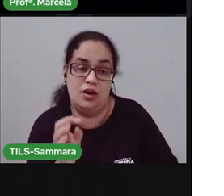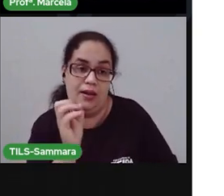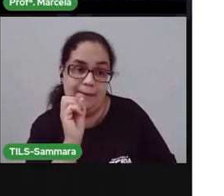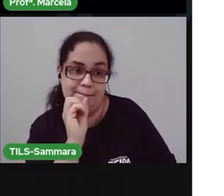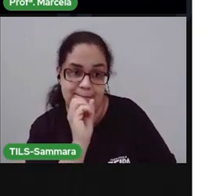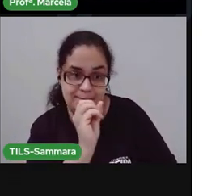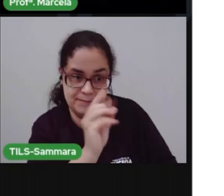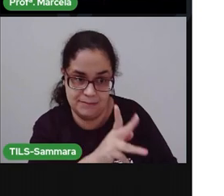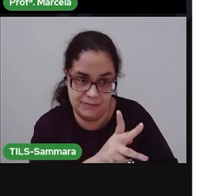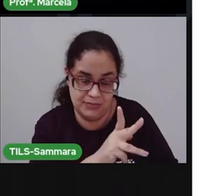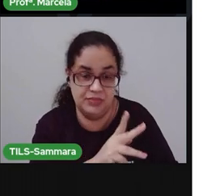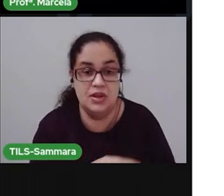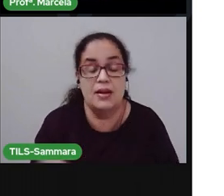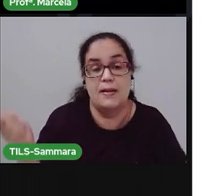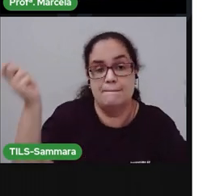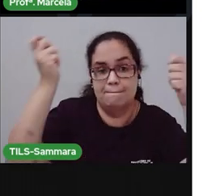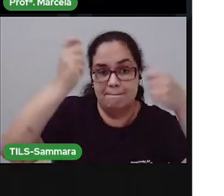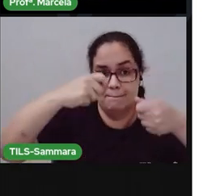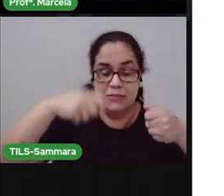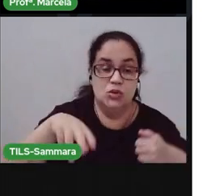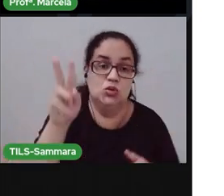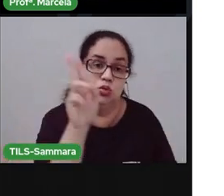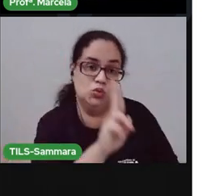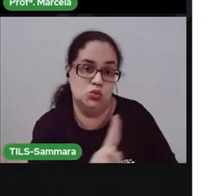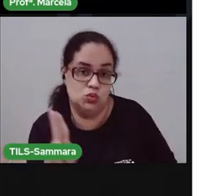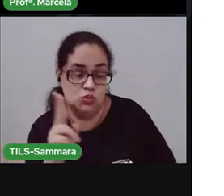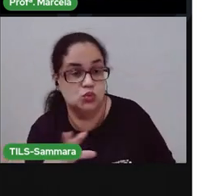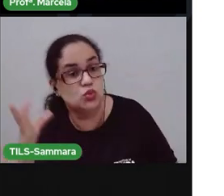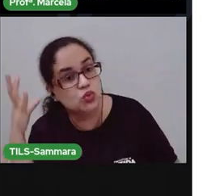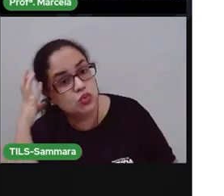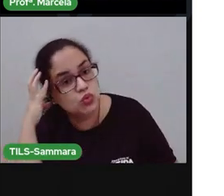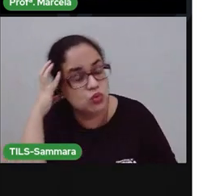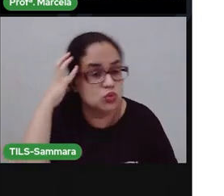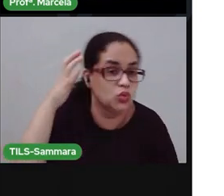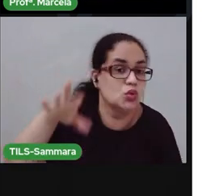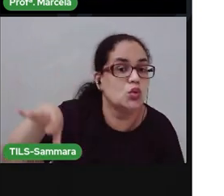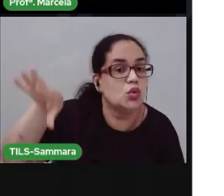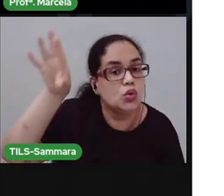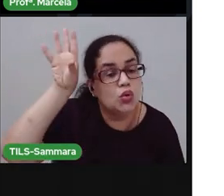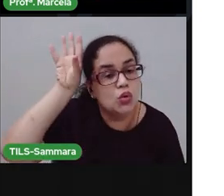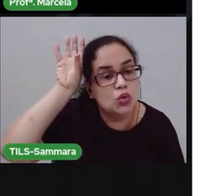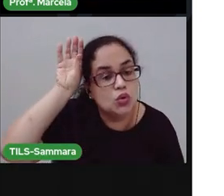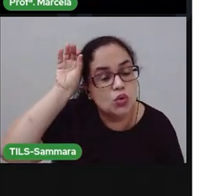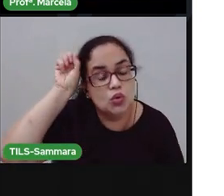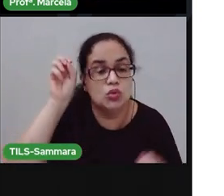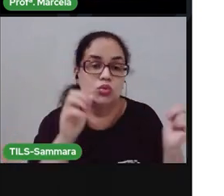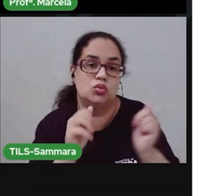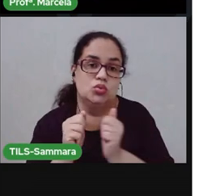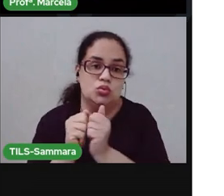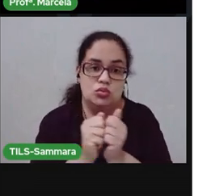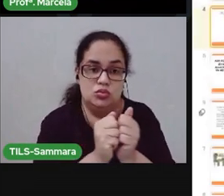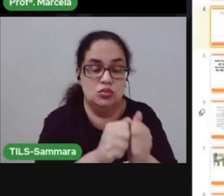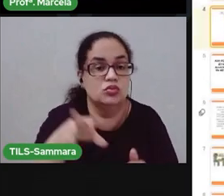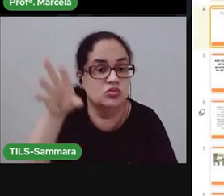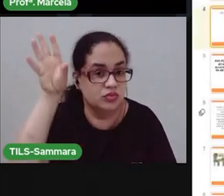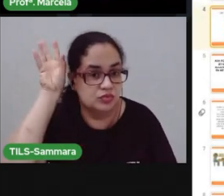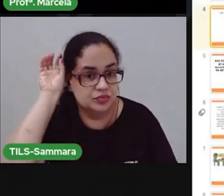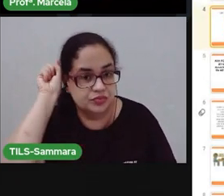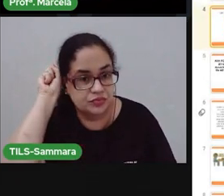A gente vai precisar utilizar o sentido da audição para acompanhar esse vídeo.